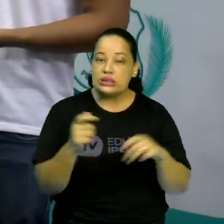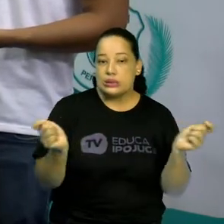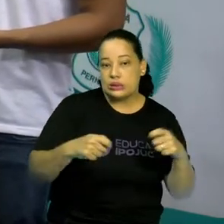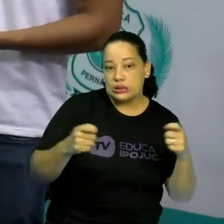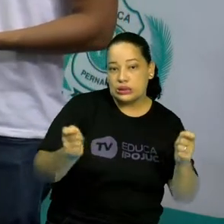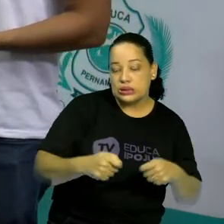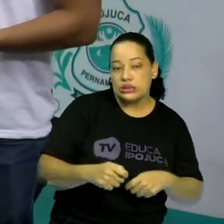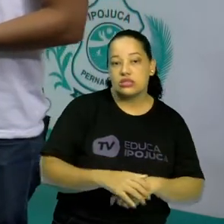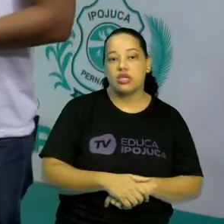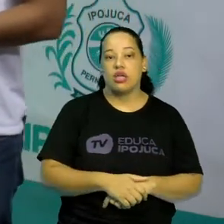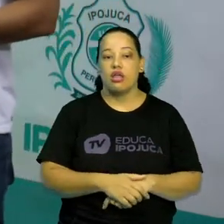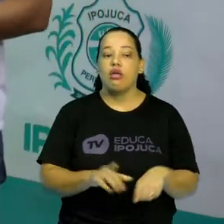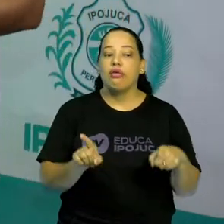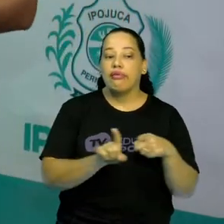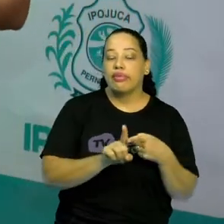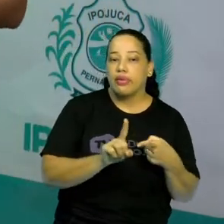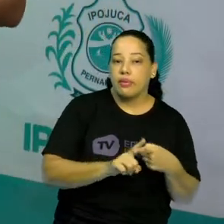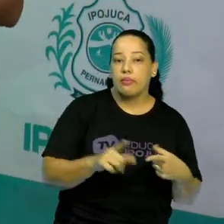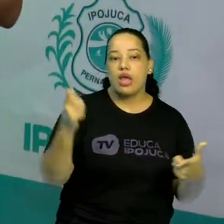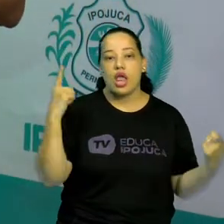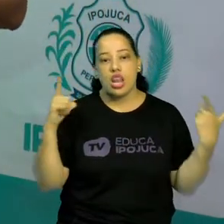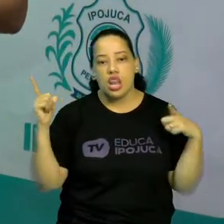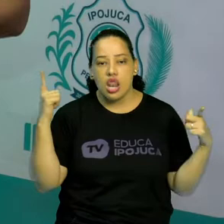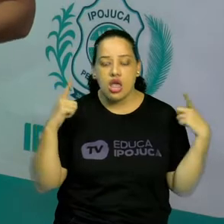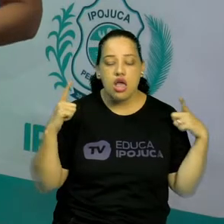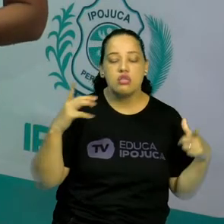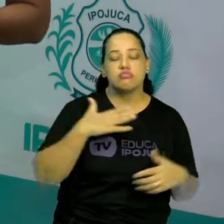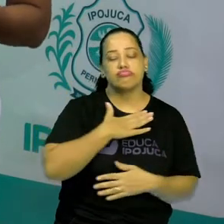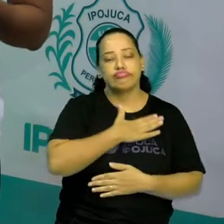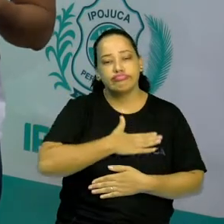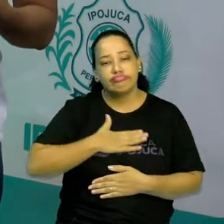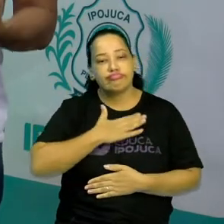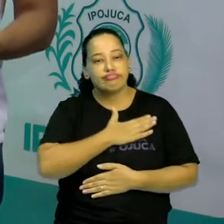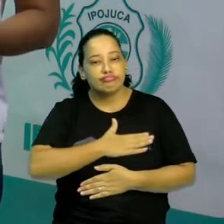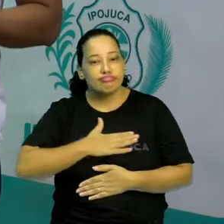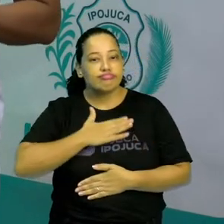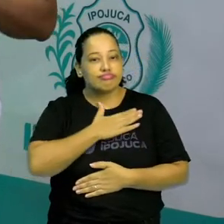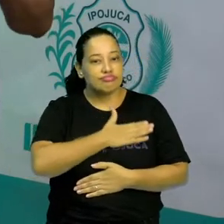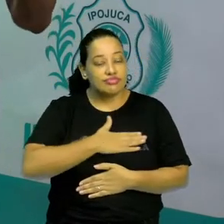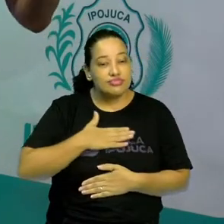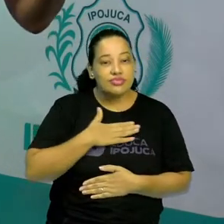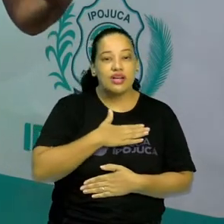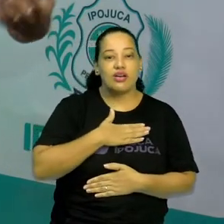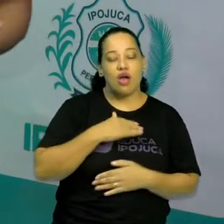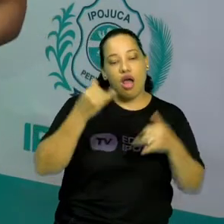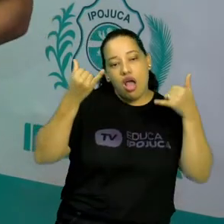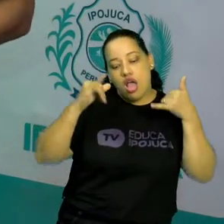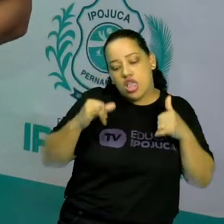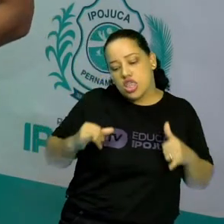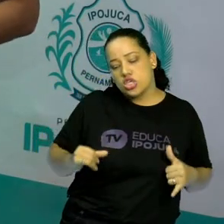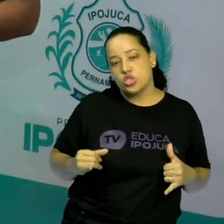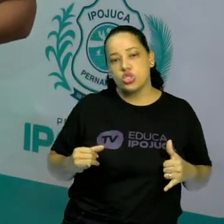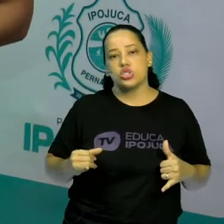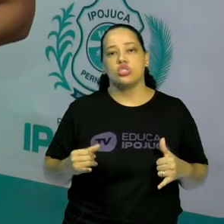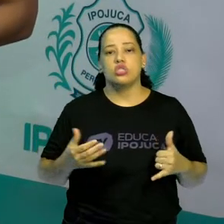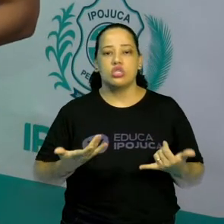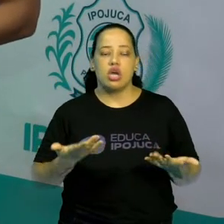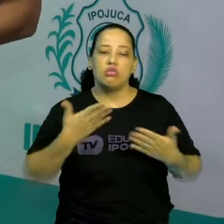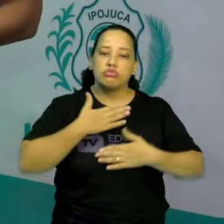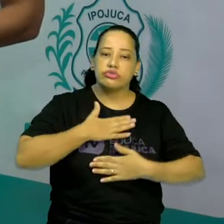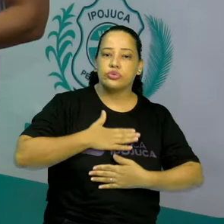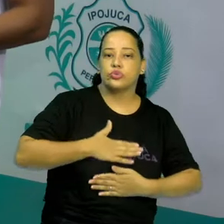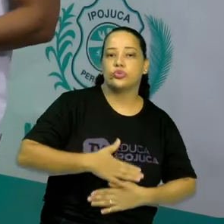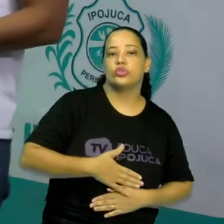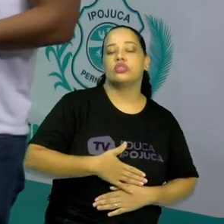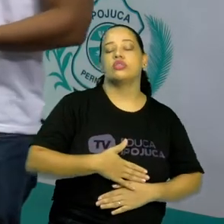favorecer também um lazer mais prazeroso, onde a gente pode canalizar nossas energias e ter mais tranquilidade